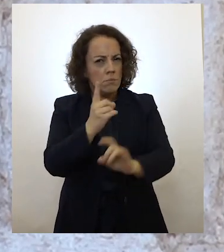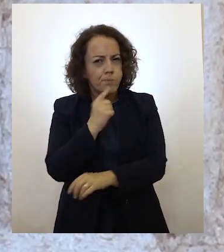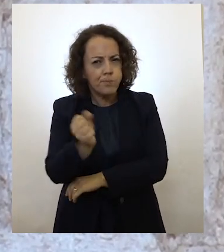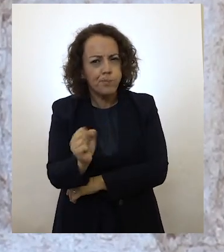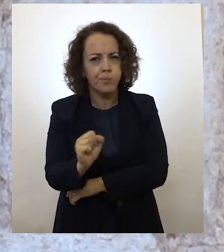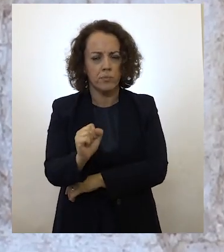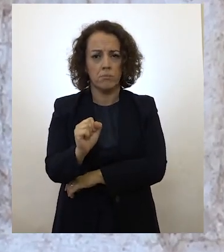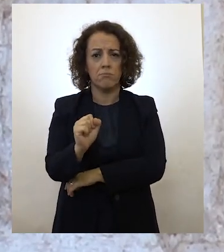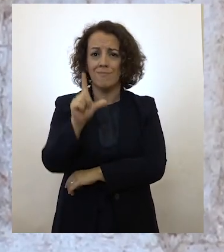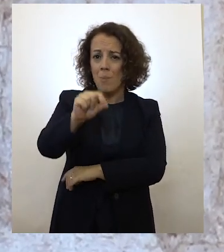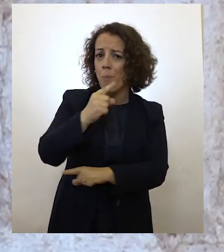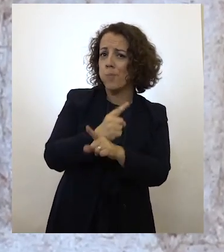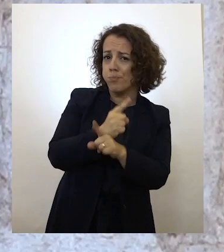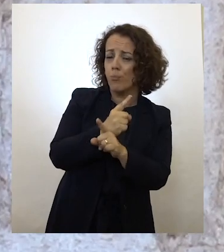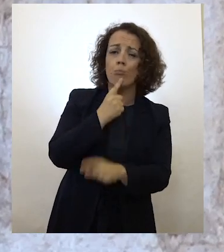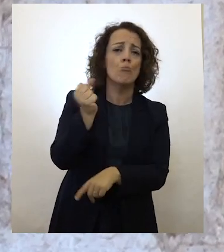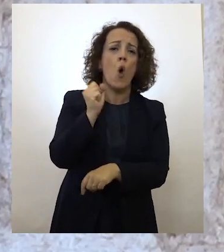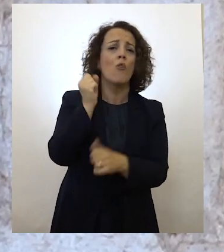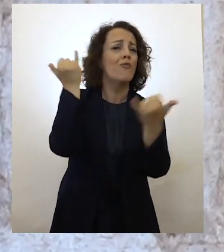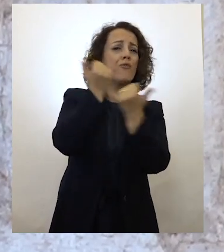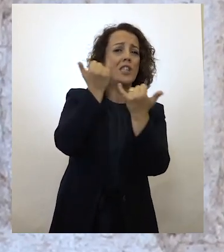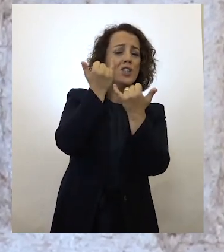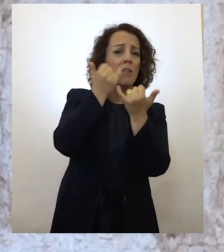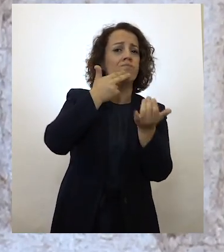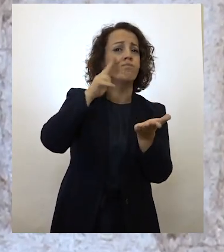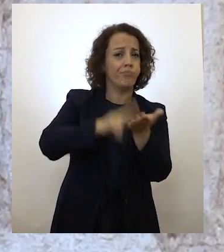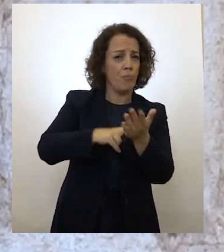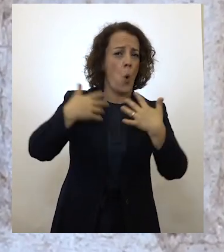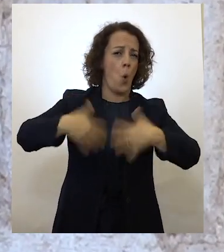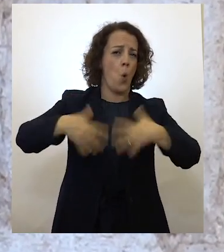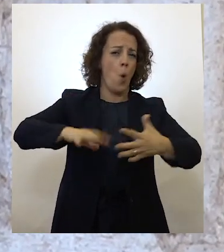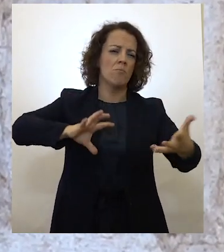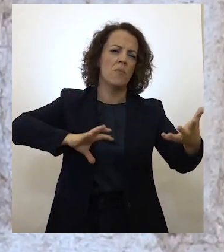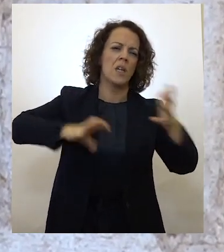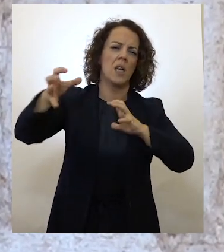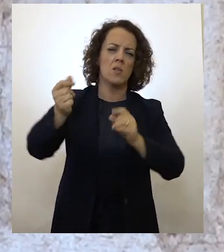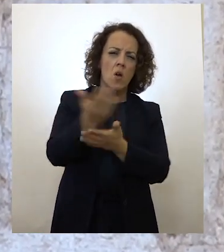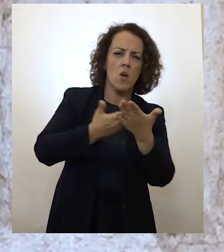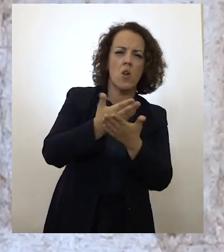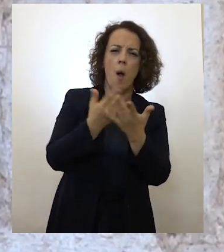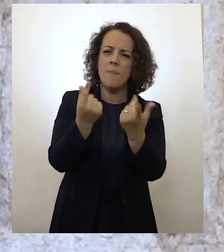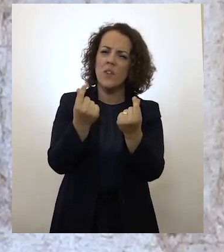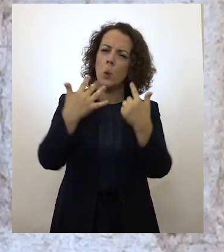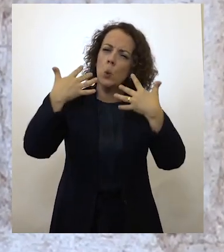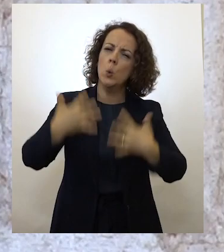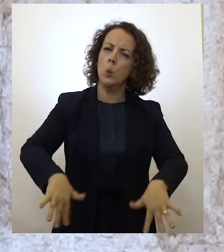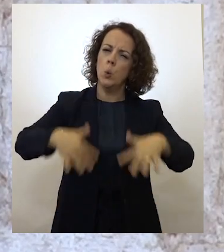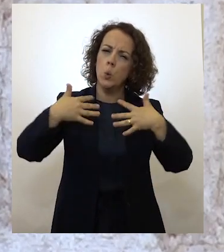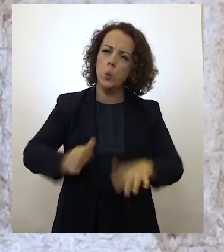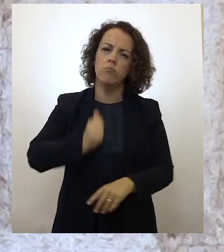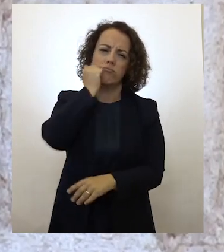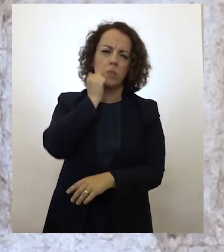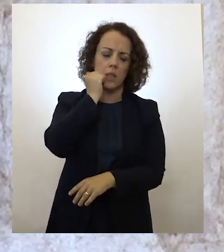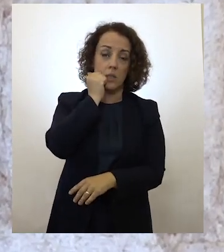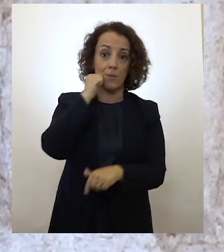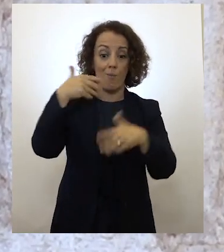Como não pode fingir que não existiu e existe brutal crise económica e financeira. E este